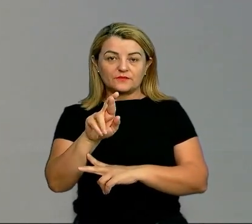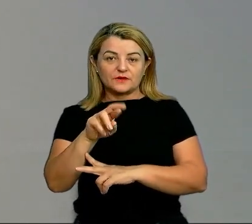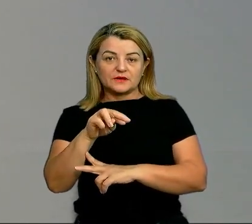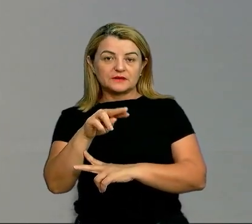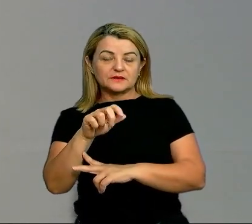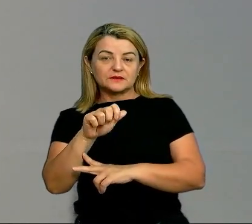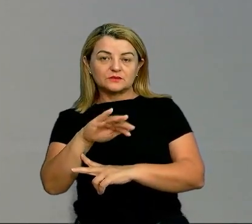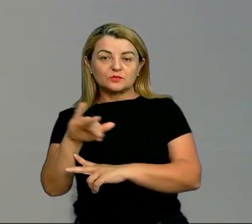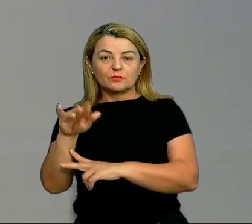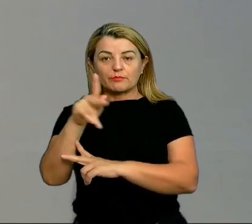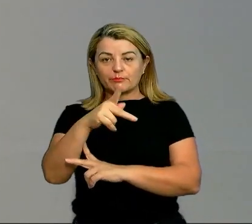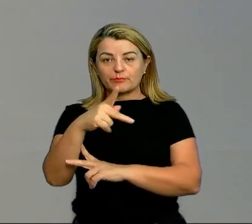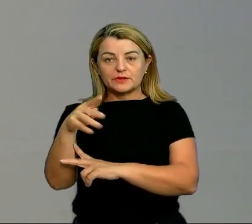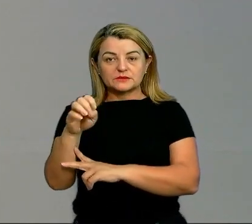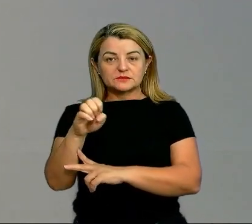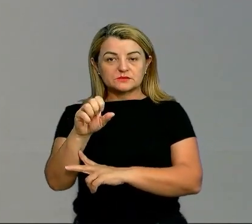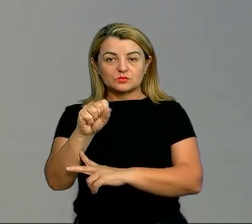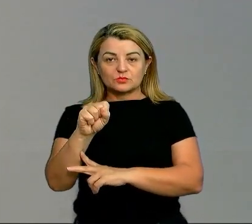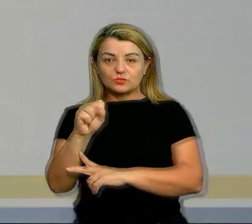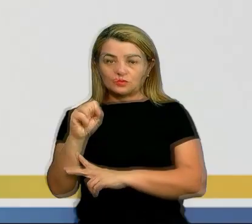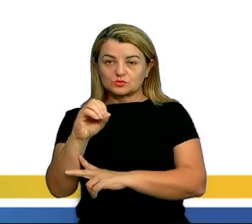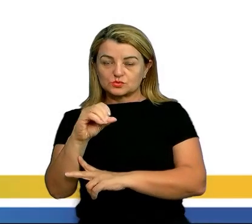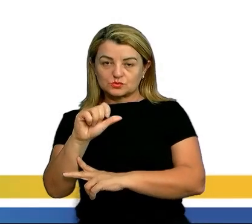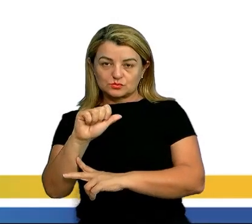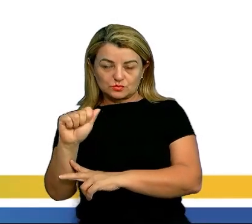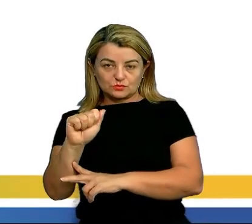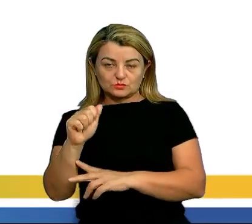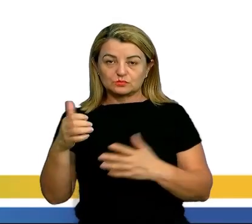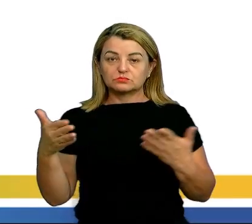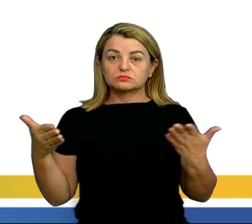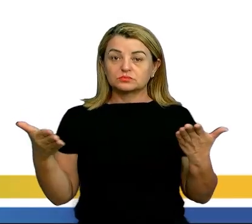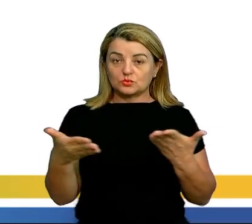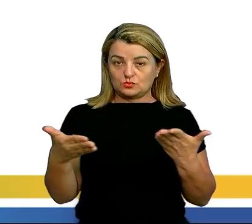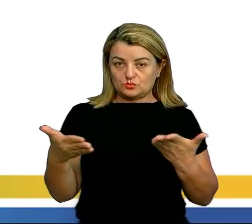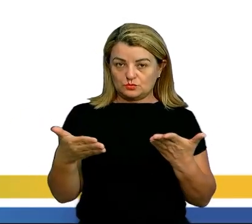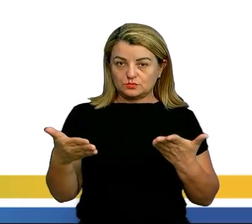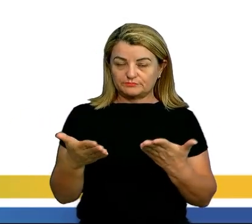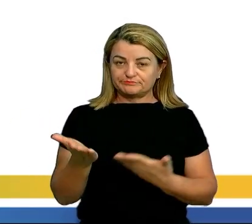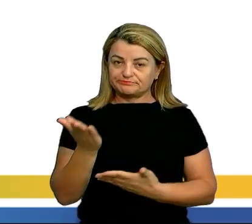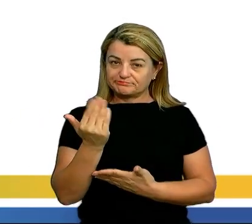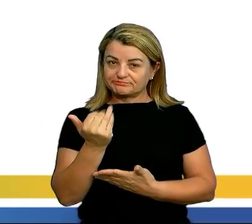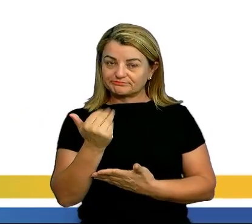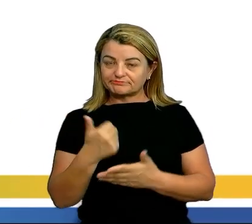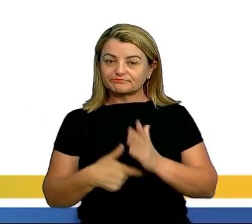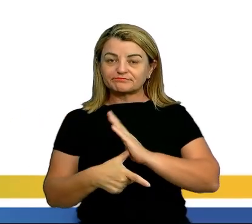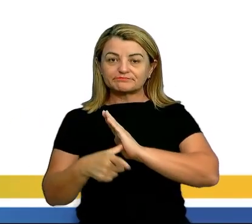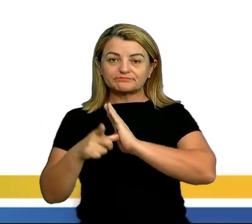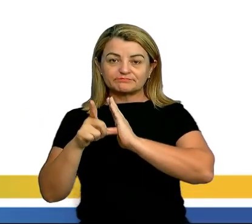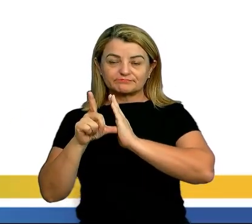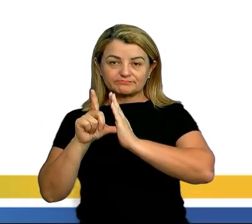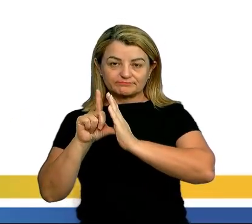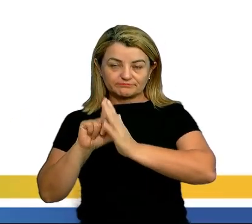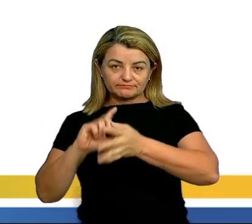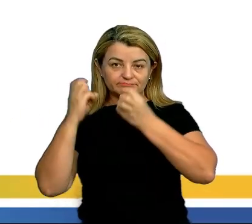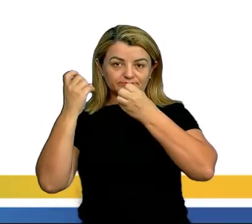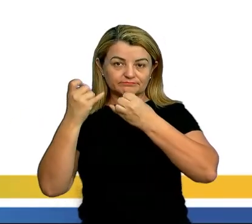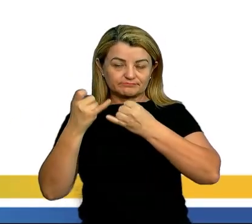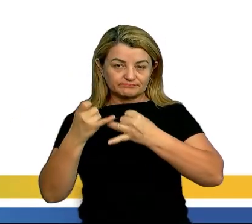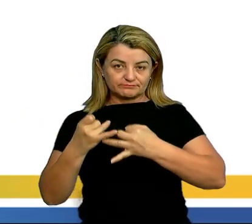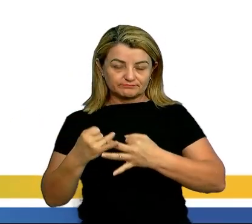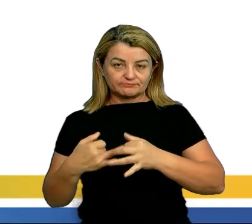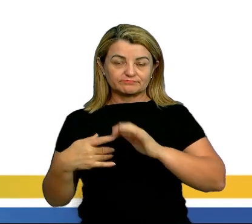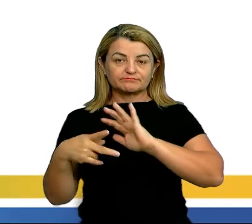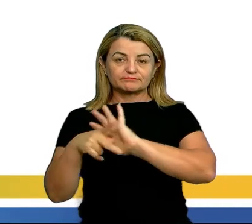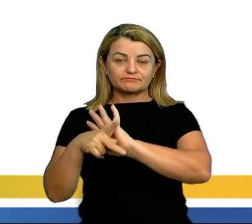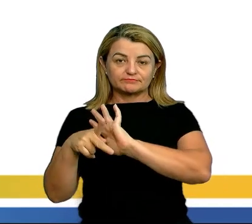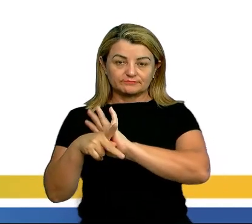a segunda parte da aula, tá bom? Vamos lá. Antes de a gente retomar, falar de outros heterônimos de Fernando Pessoa,